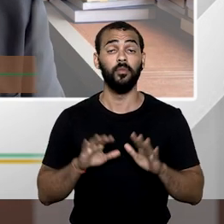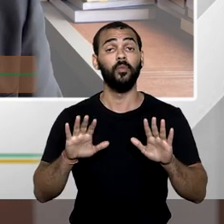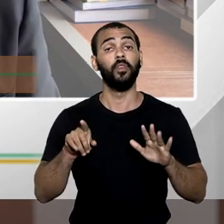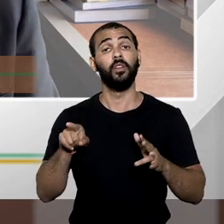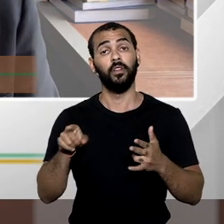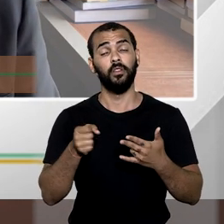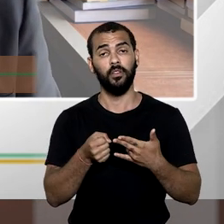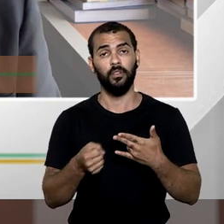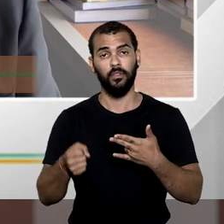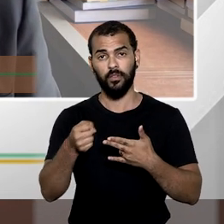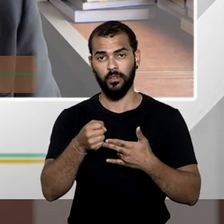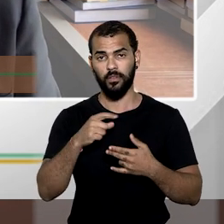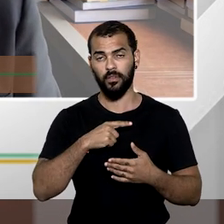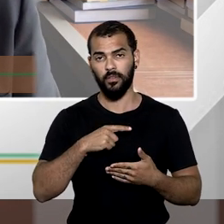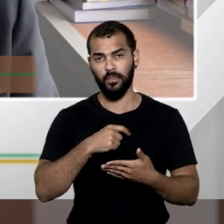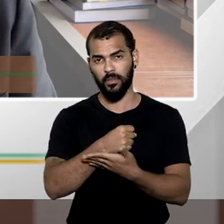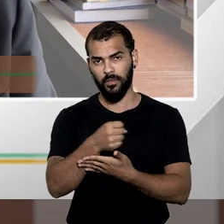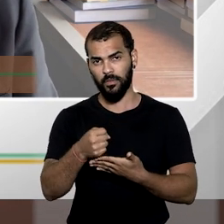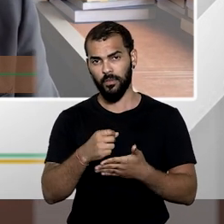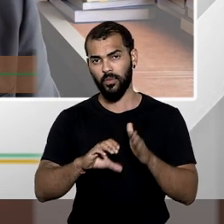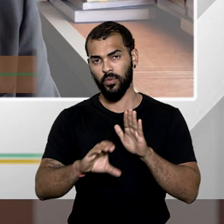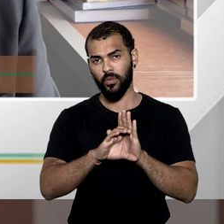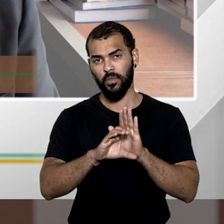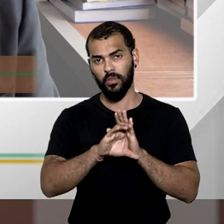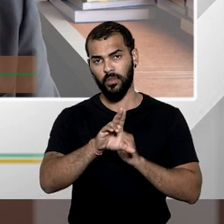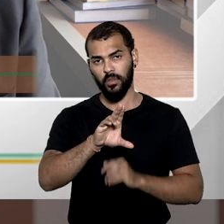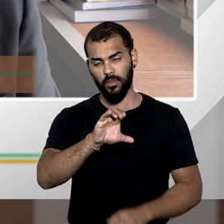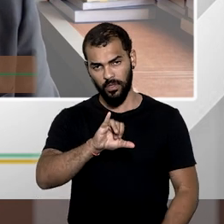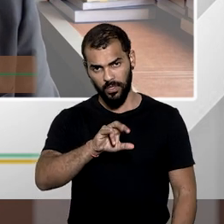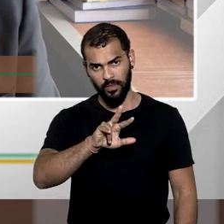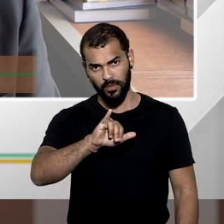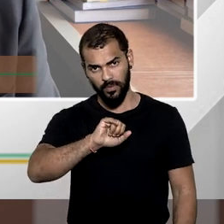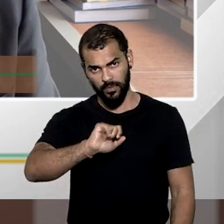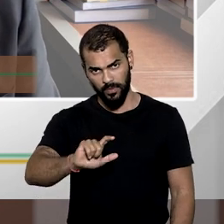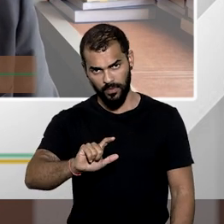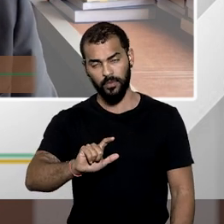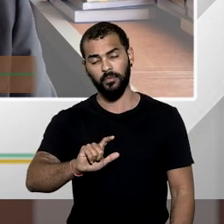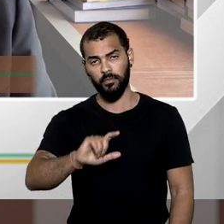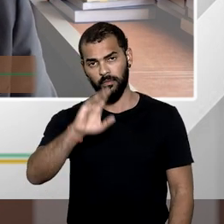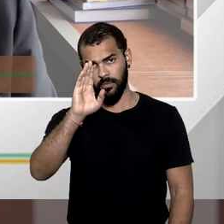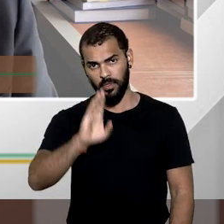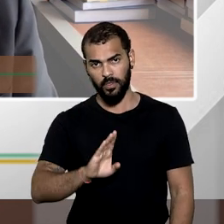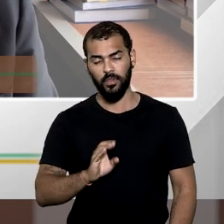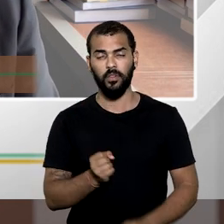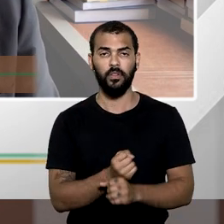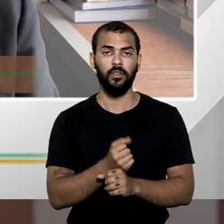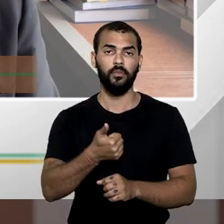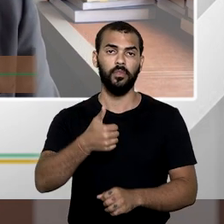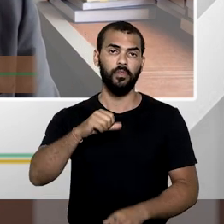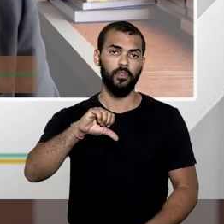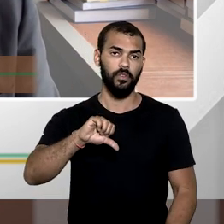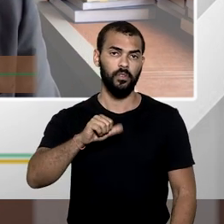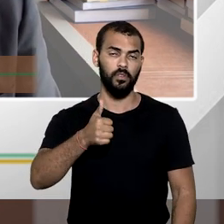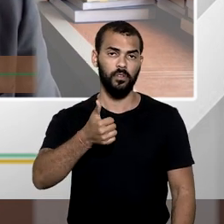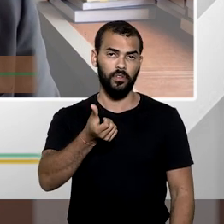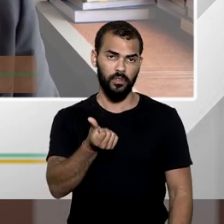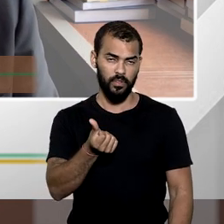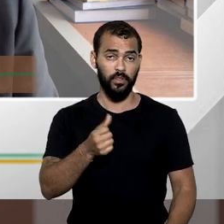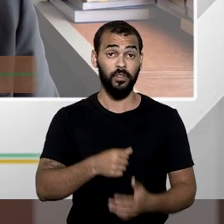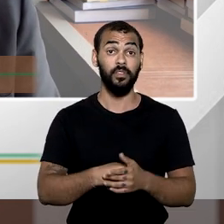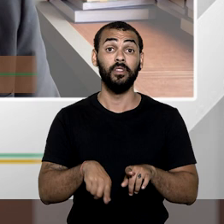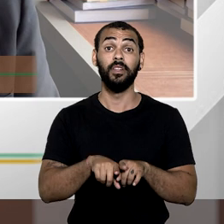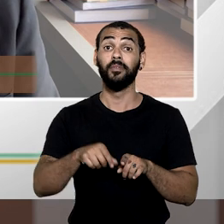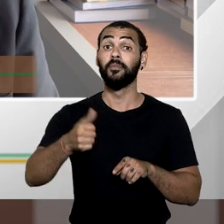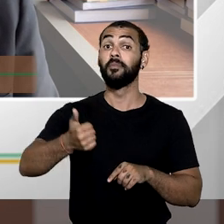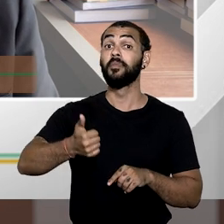súmula ela tinha por base o Código Civil Brasileiro então vigente de 1916 e é fato que a primeira